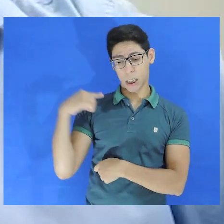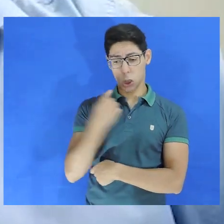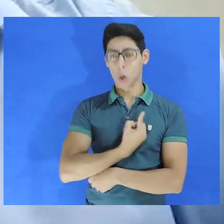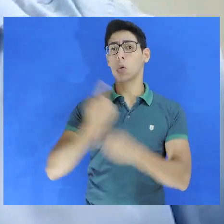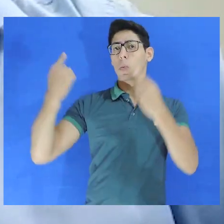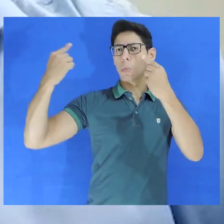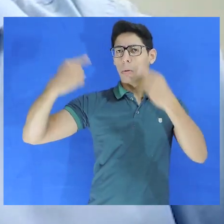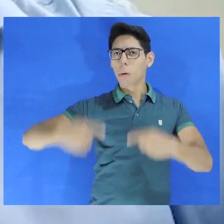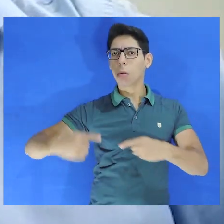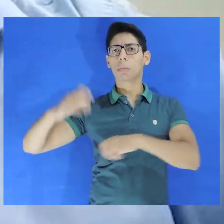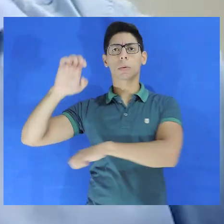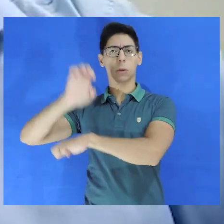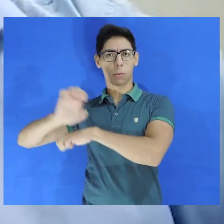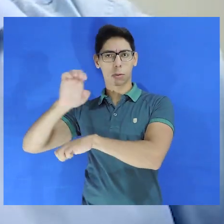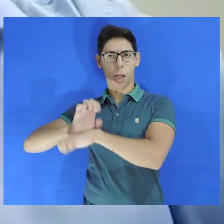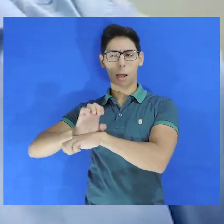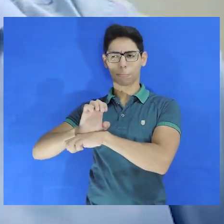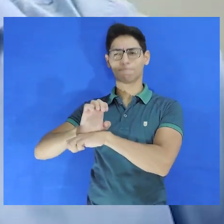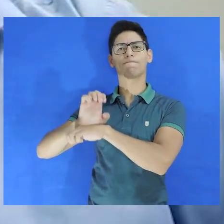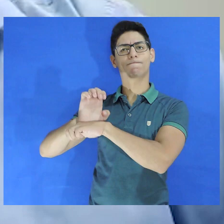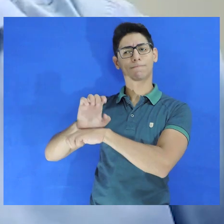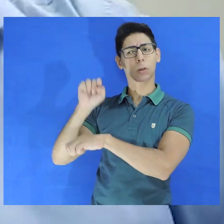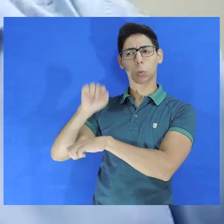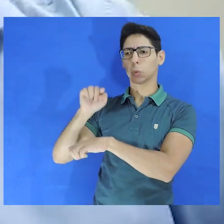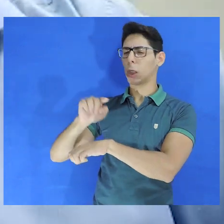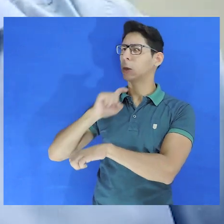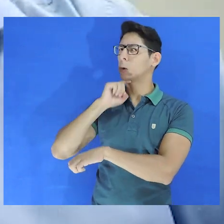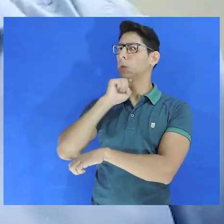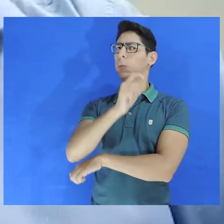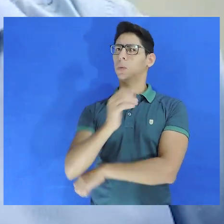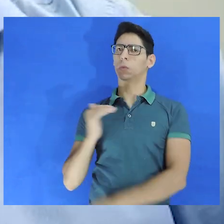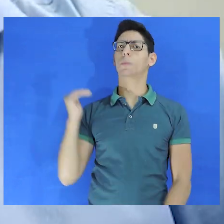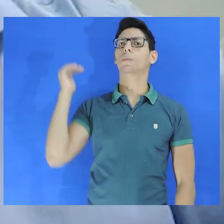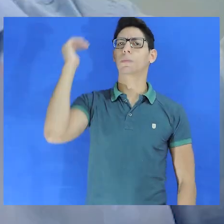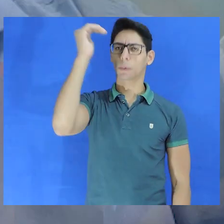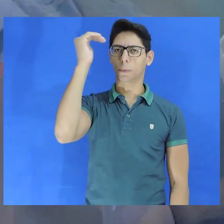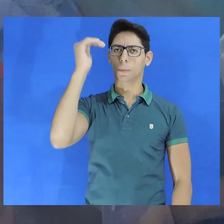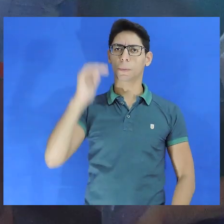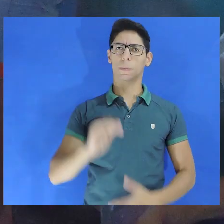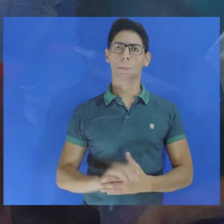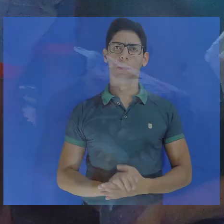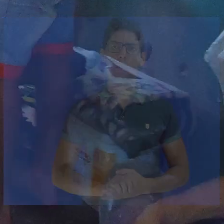Nós vamos enfrentar o Estado. E o Estado não é vencido facilmente.